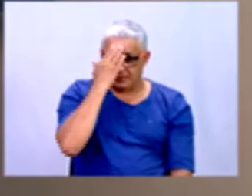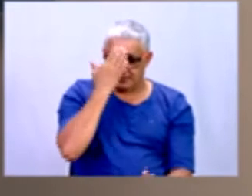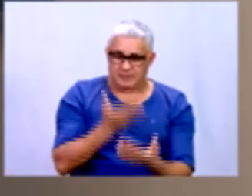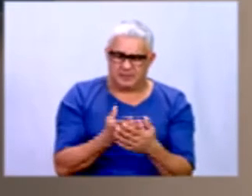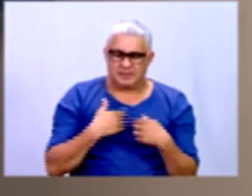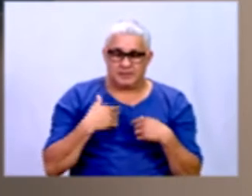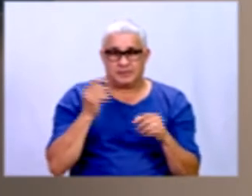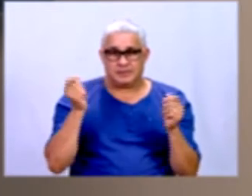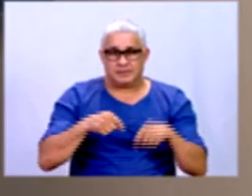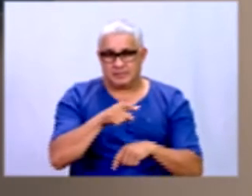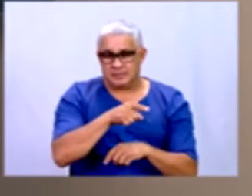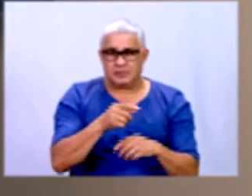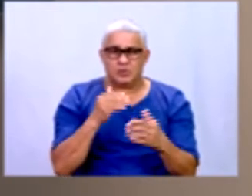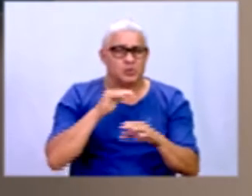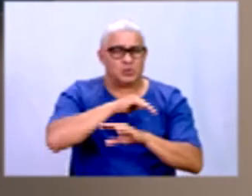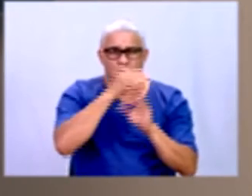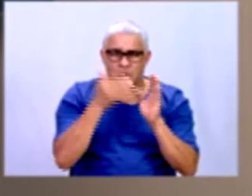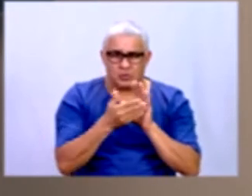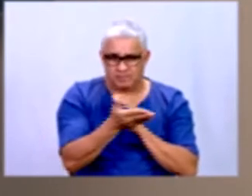todos vocês,